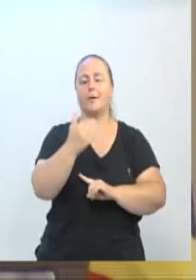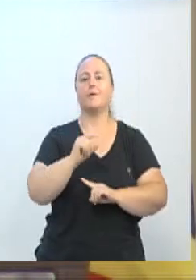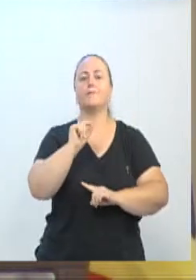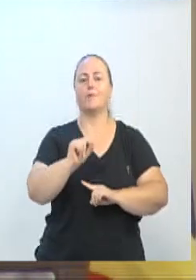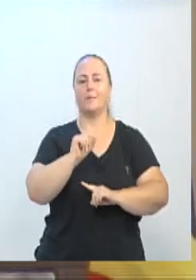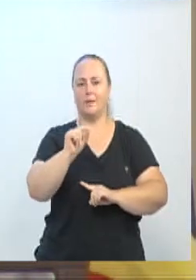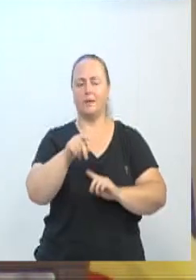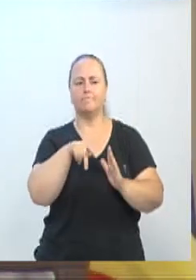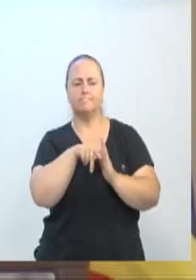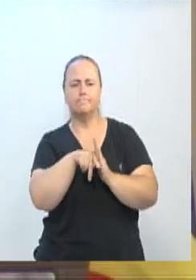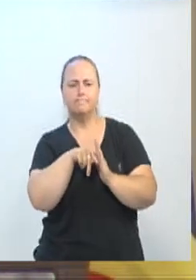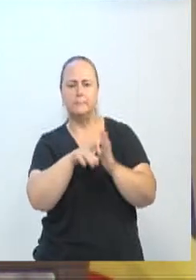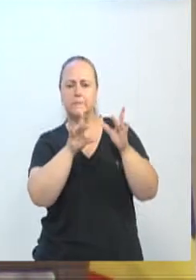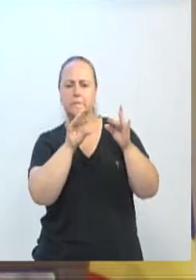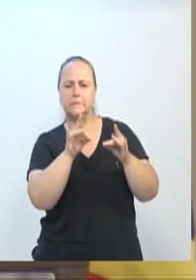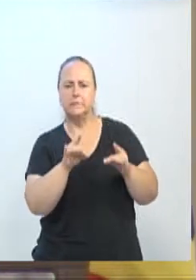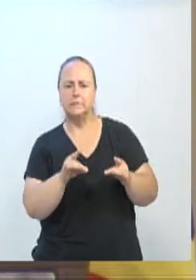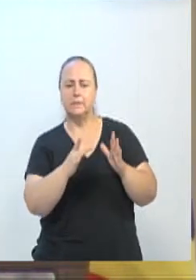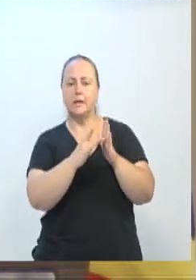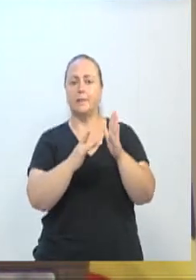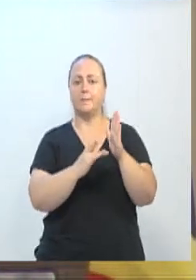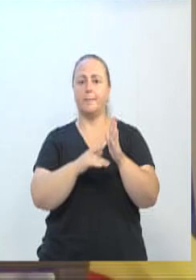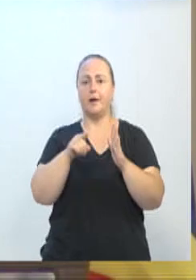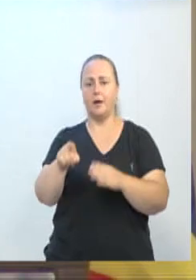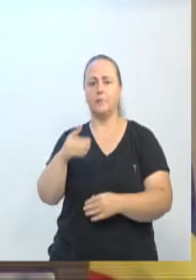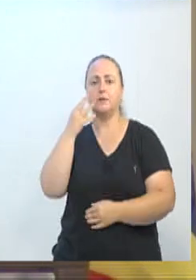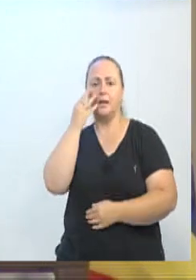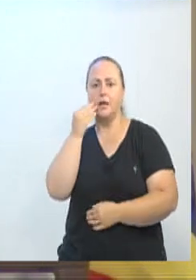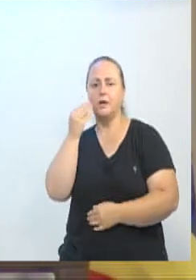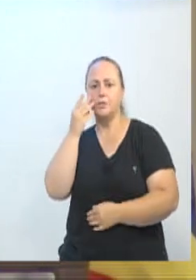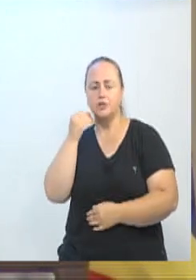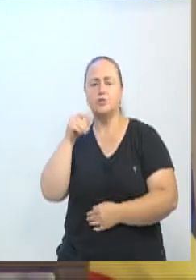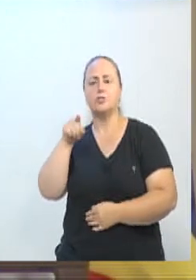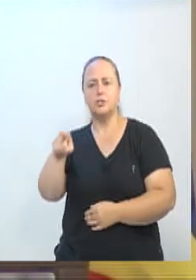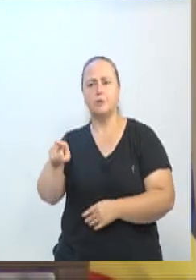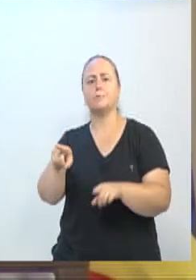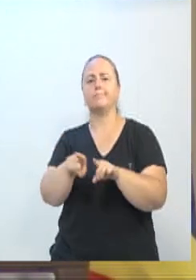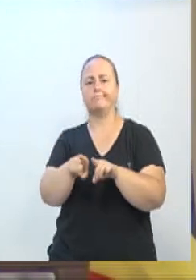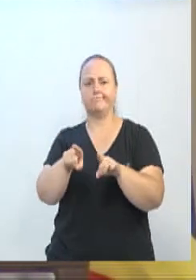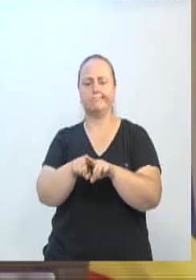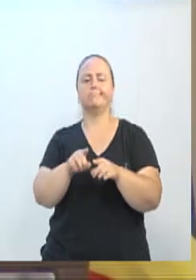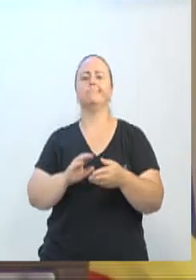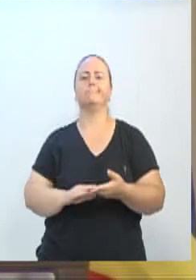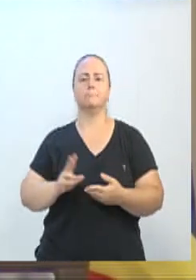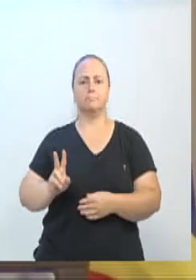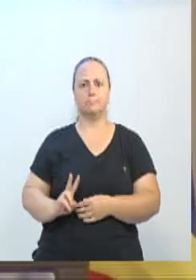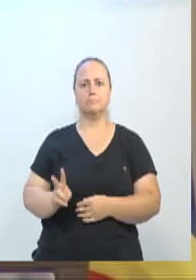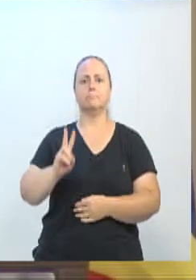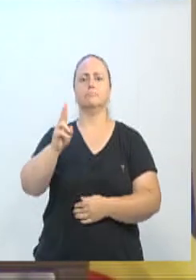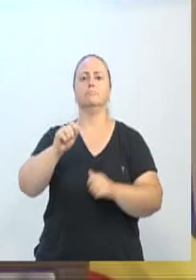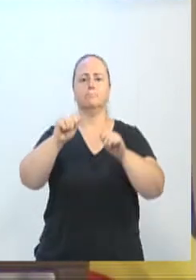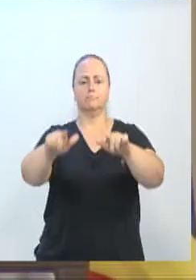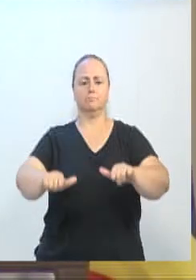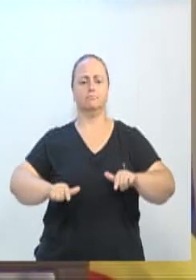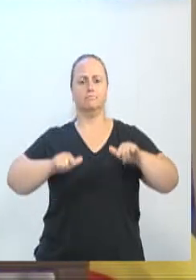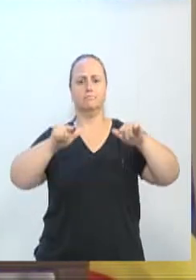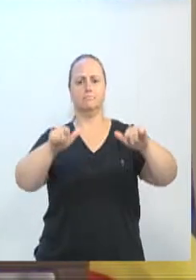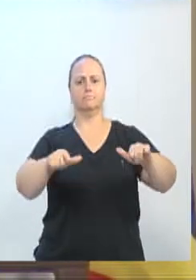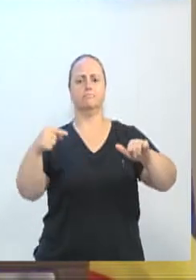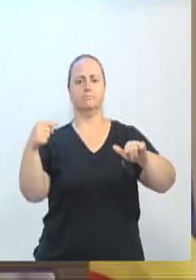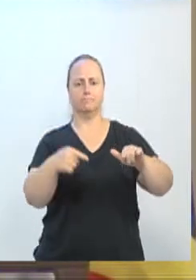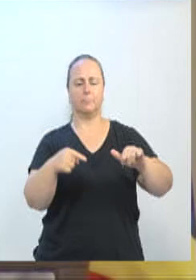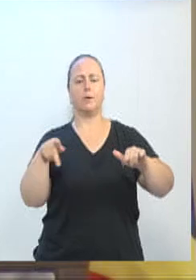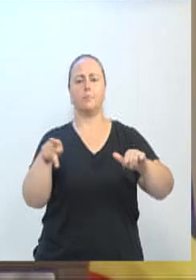fosse feito um estudo muito detalhado de uma pauta que o vereador Gilson sabe, também tem bastante luta acerca da valorização dos títulos acadêmicos para os nossos